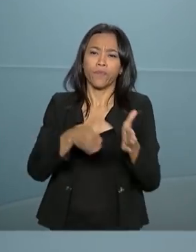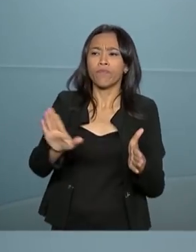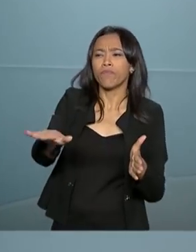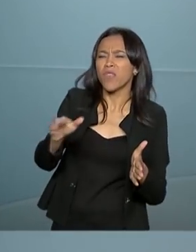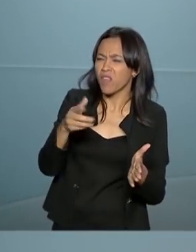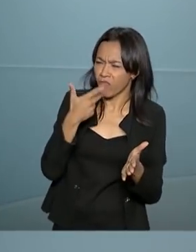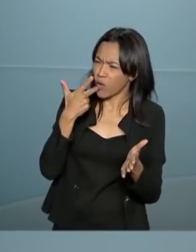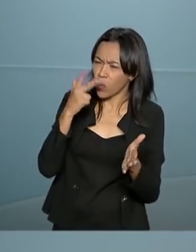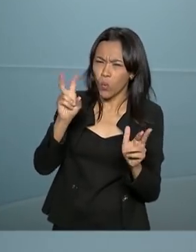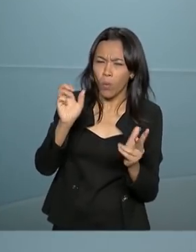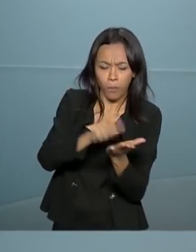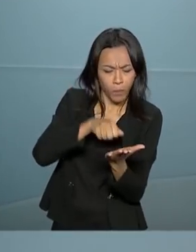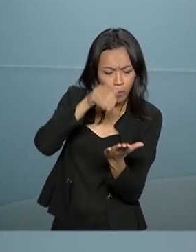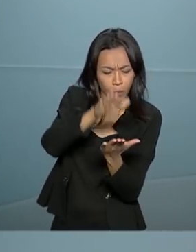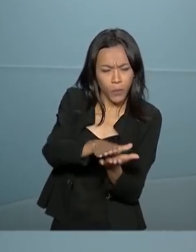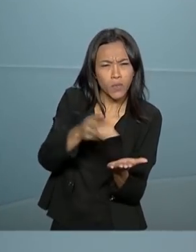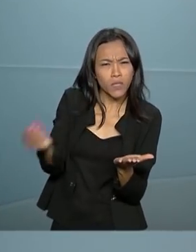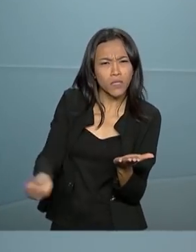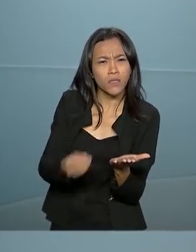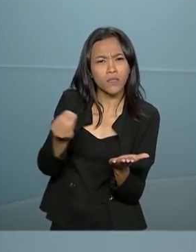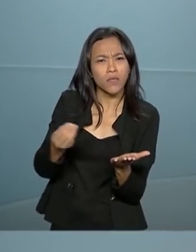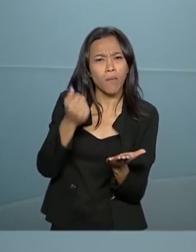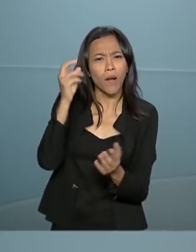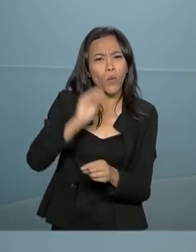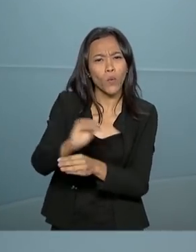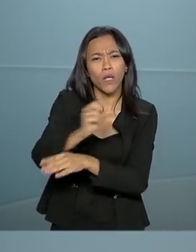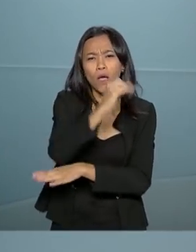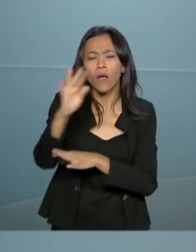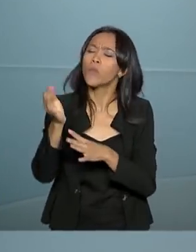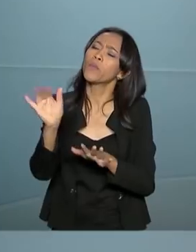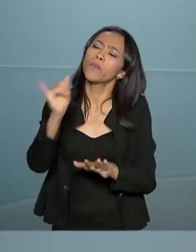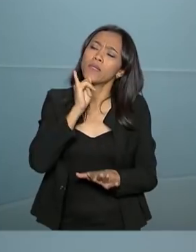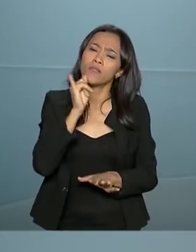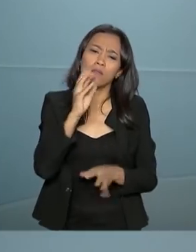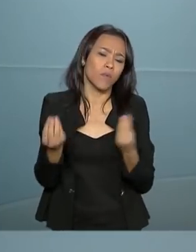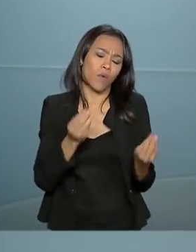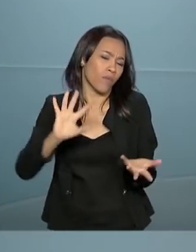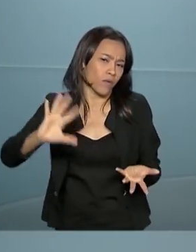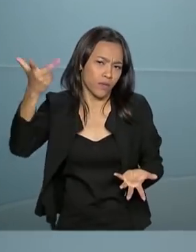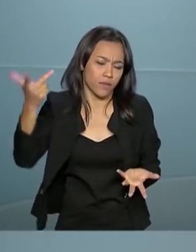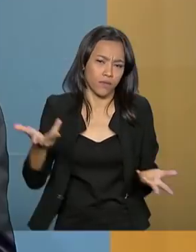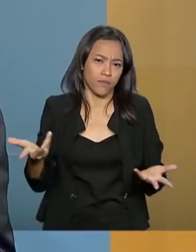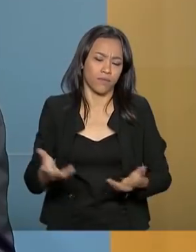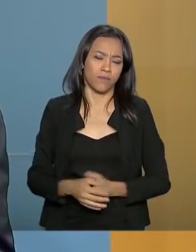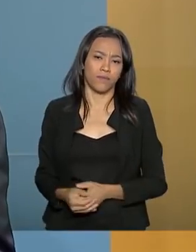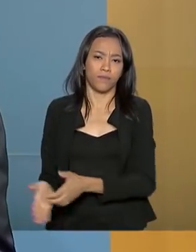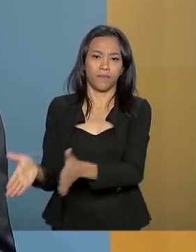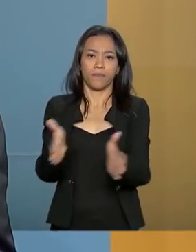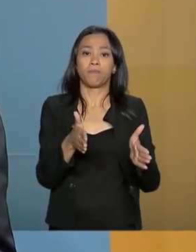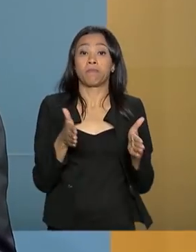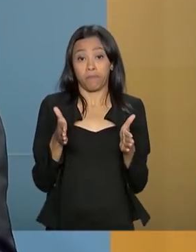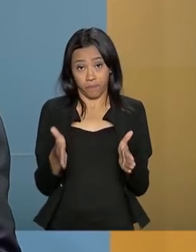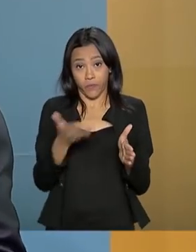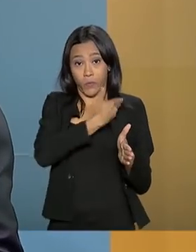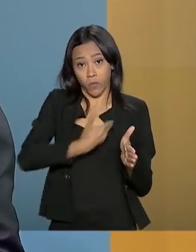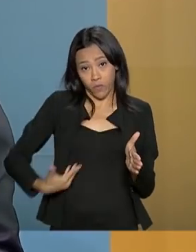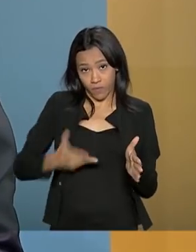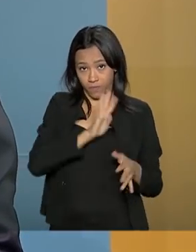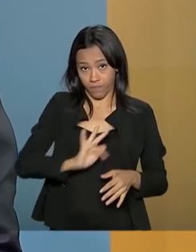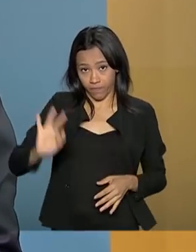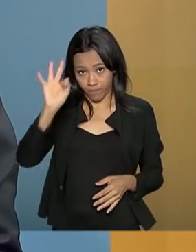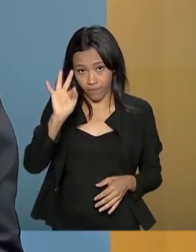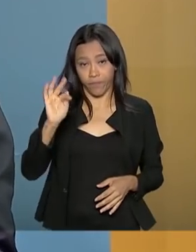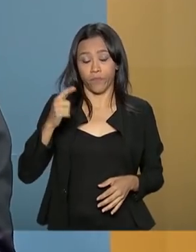de multas para a recuperação do meio ambiente. Pode dar algum exemplo para a gente de como é que isso vai funcionar? O órgão público federal